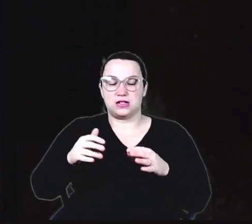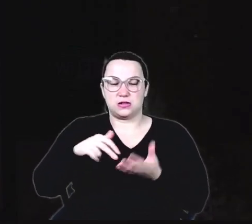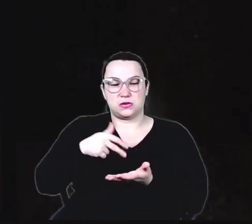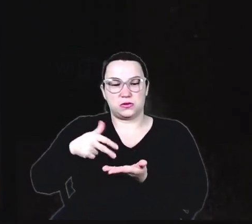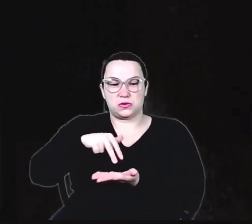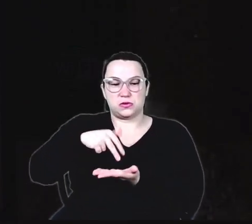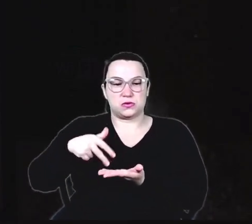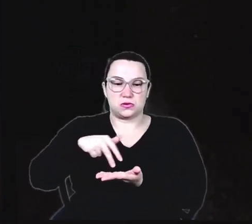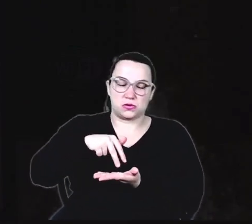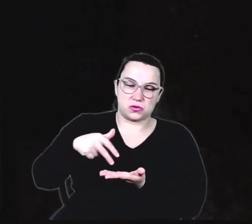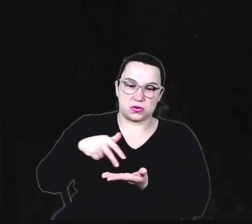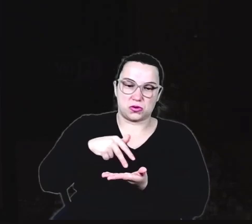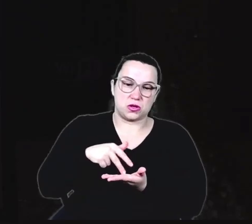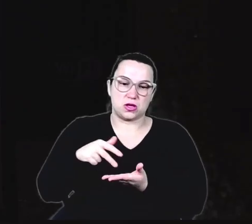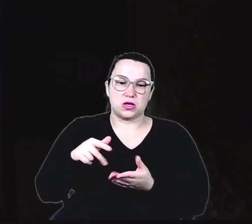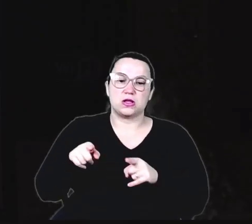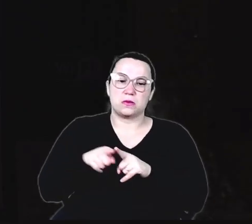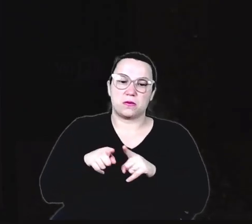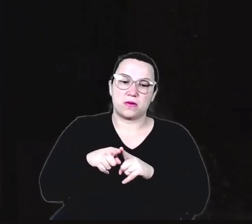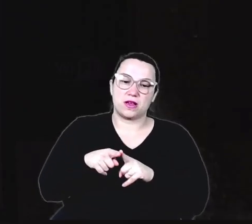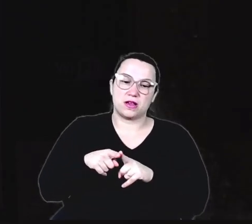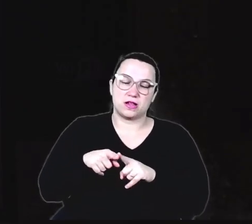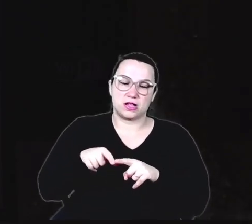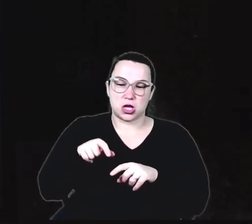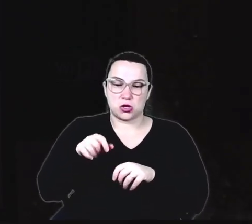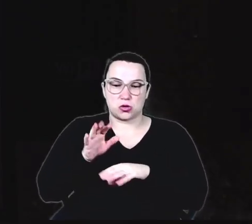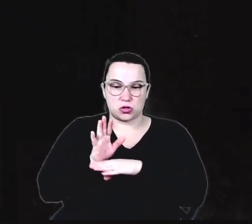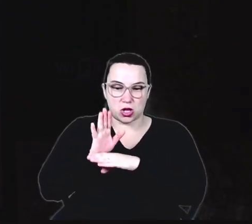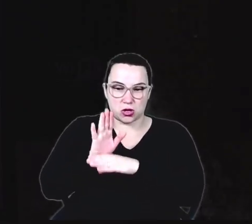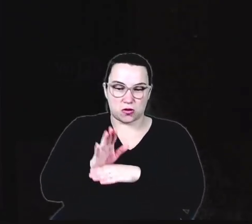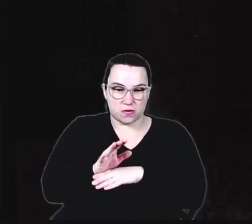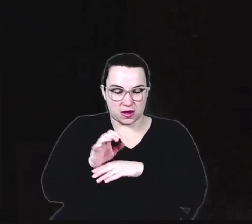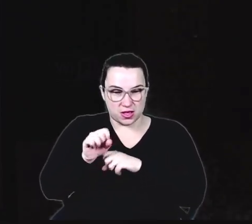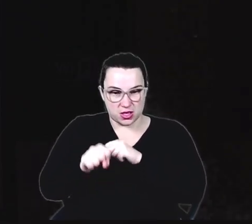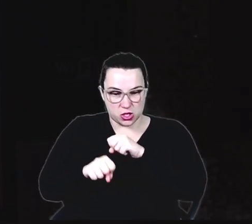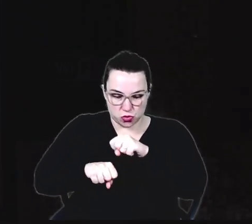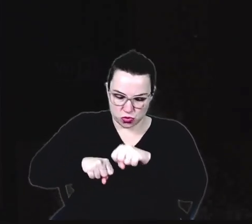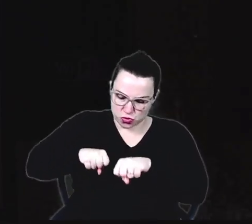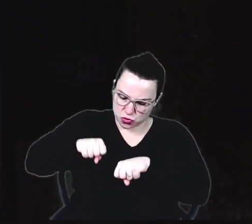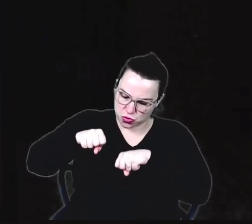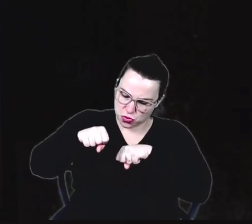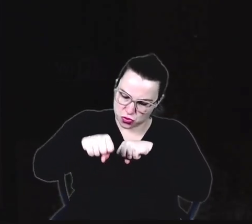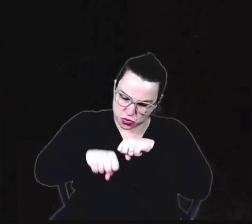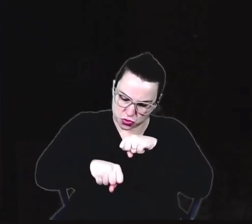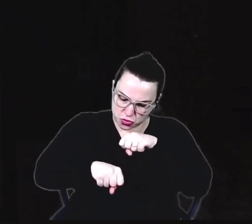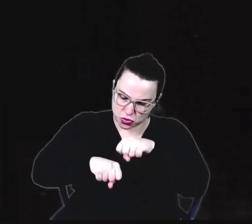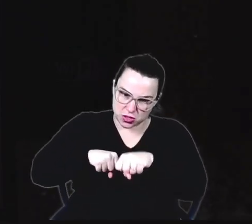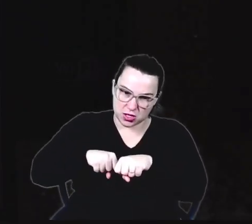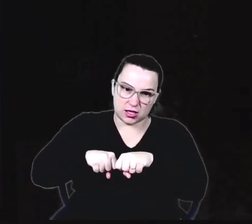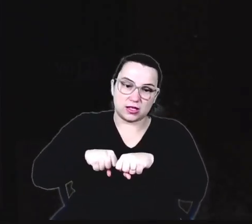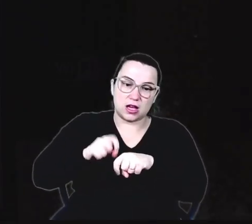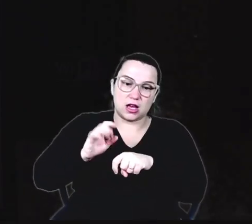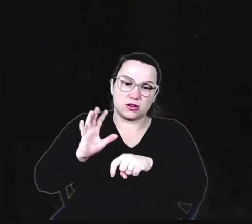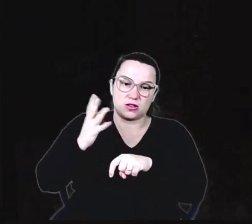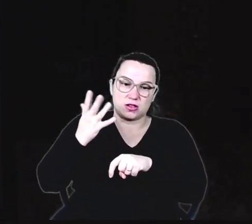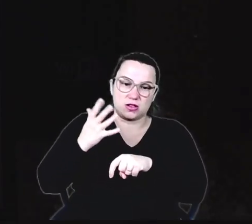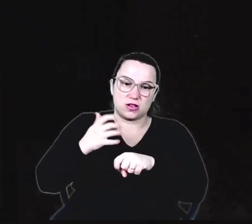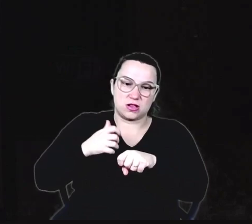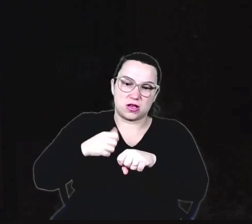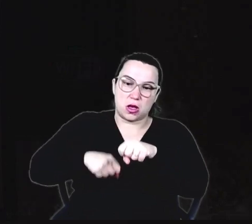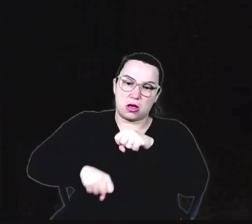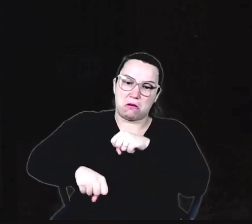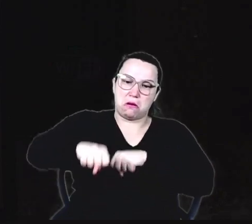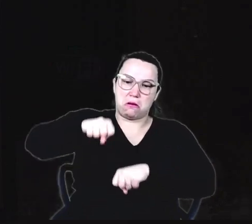autistas, mas as crianças quando elas vão começar a pedalar devido a sua dificuldade de motora global, elas vão pedalando para trás.